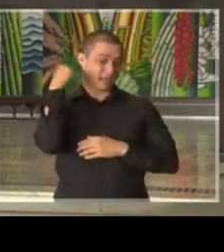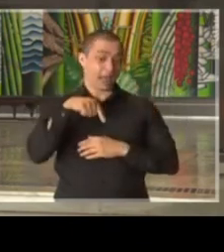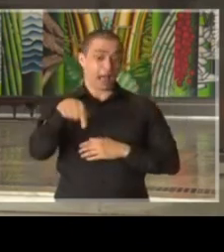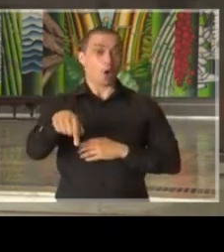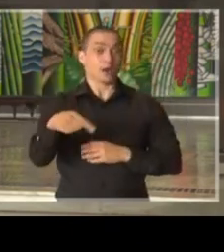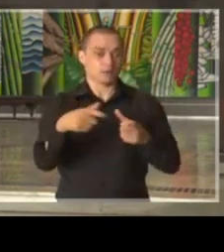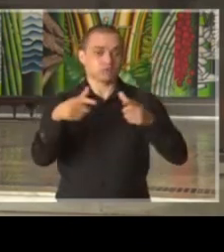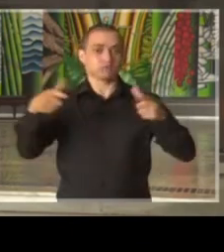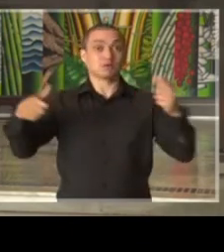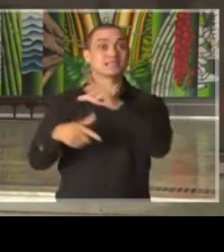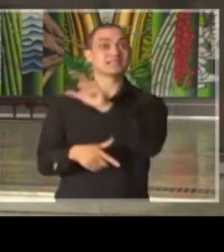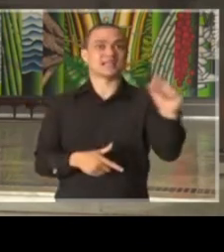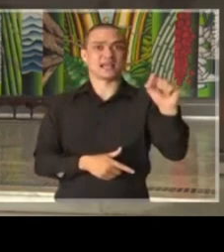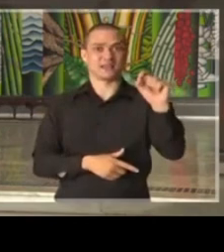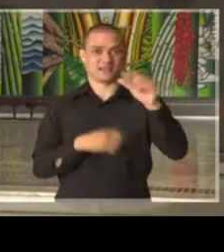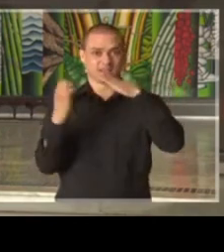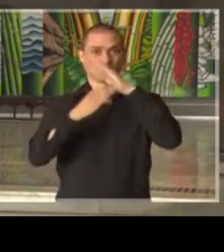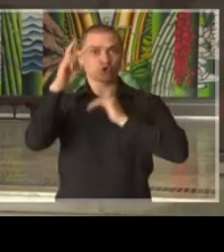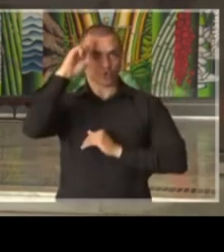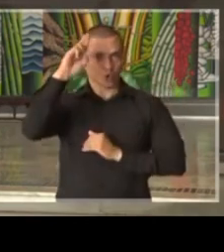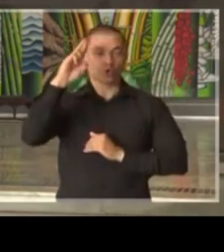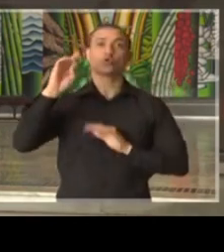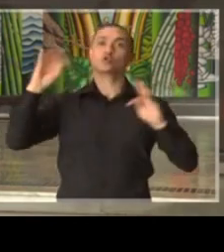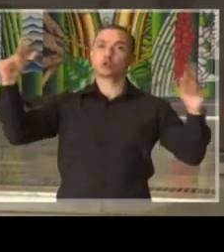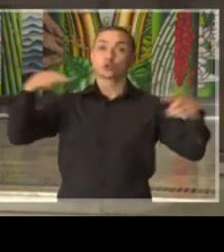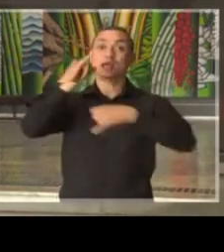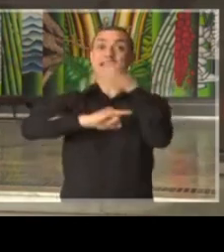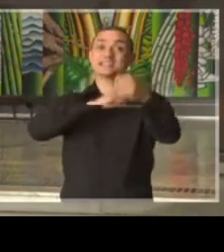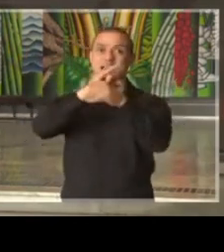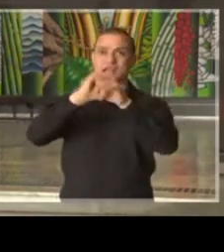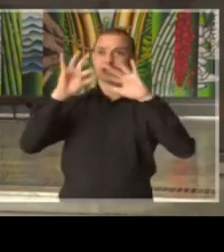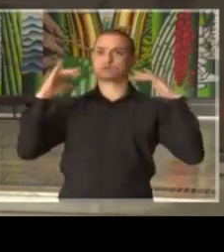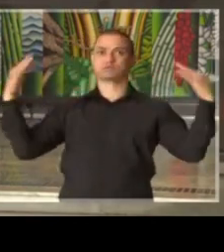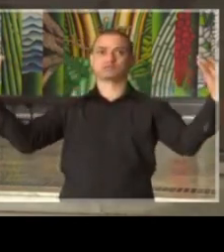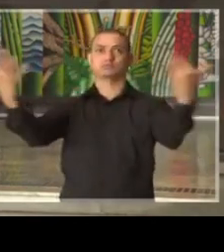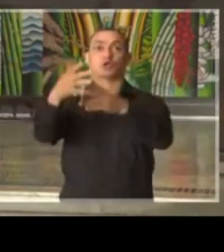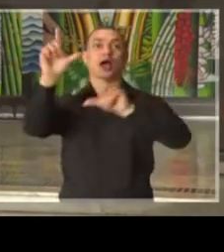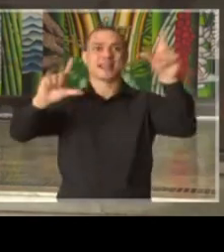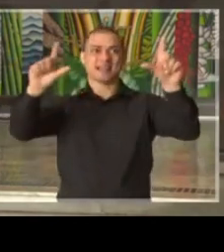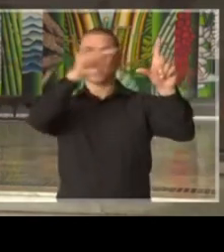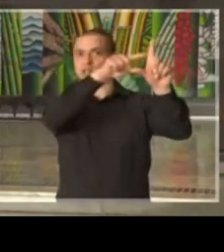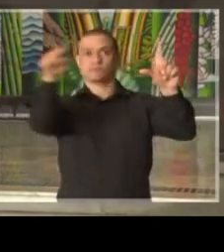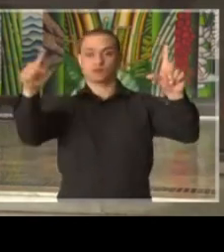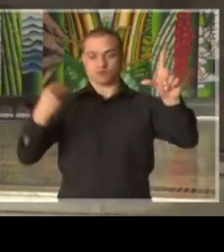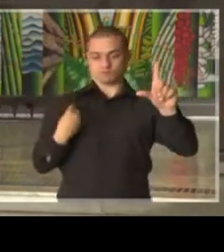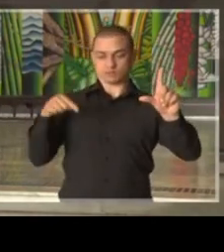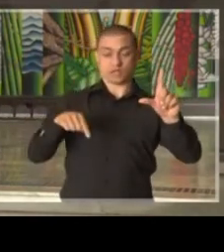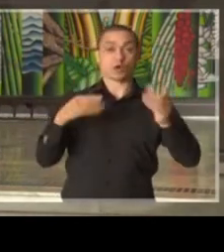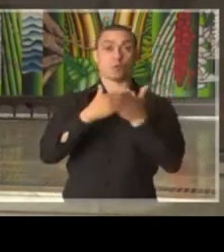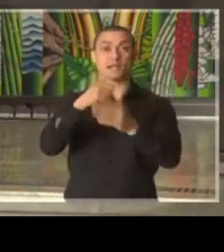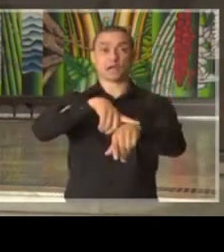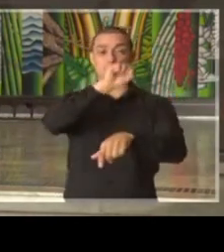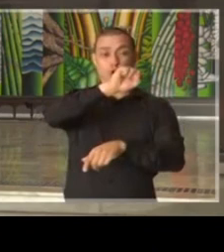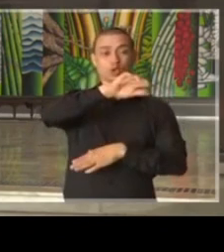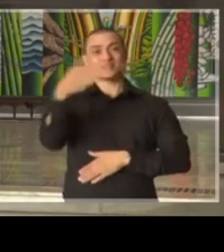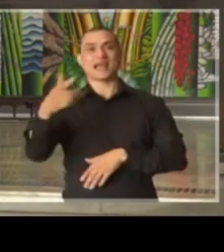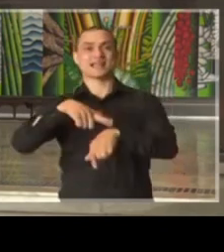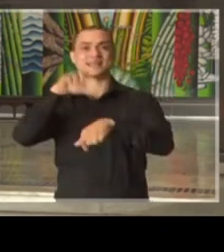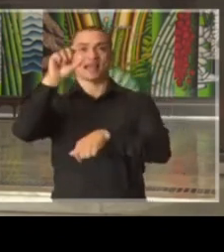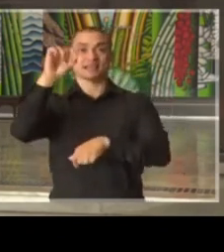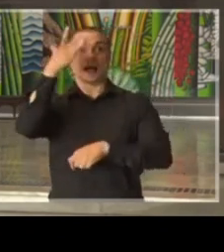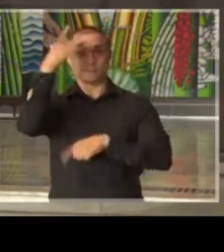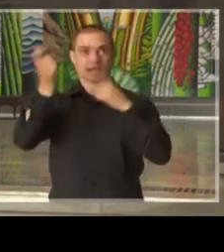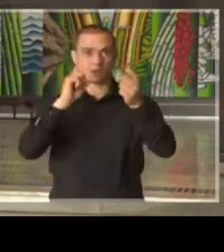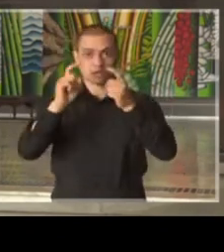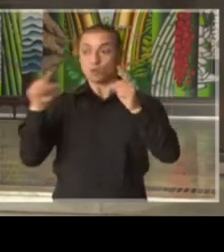empresários, esperamos estar com todos virtualmente em tela. A reunião começa às 8, vai das 8 às 10. O resultado